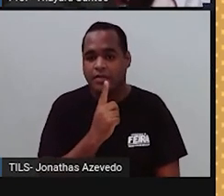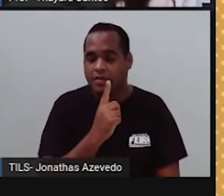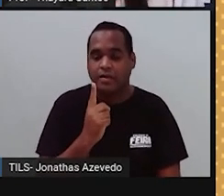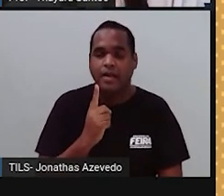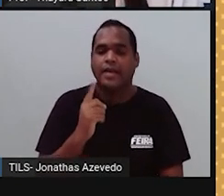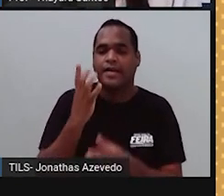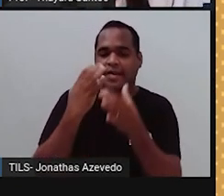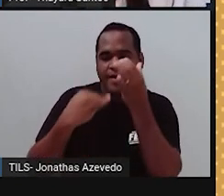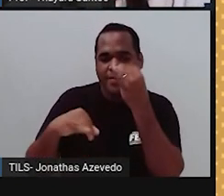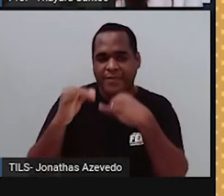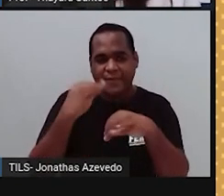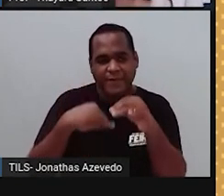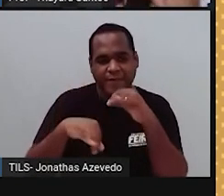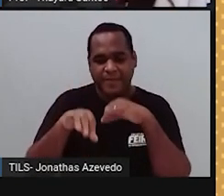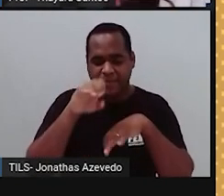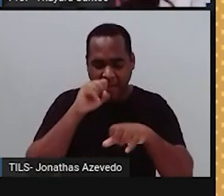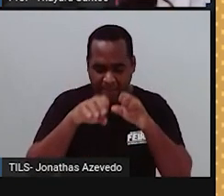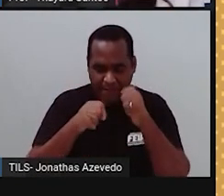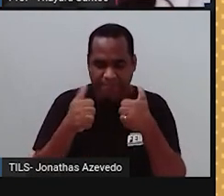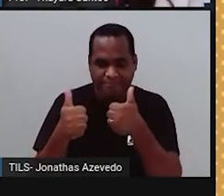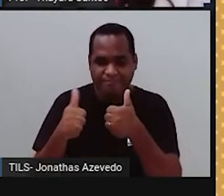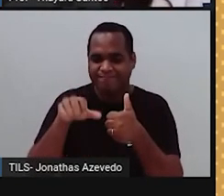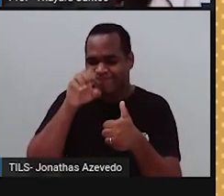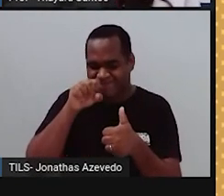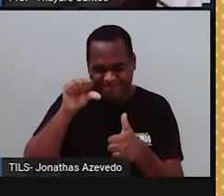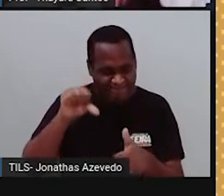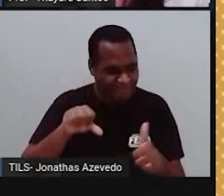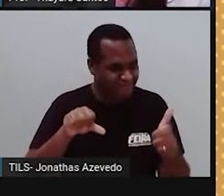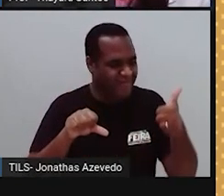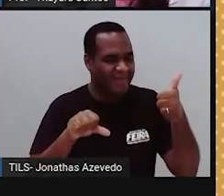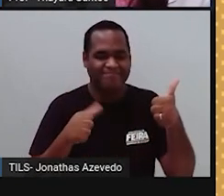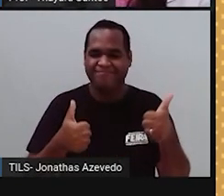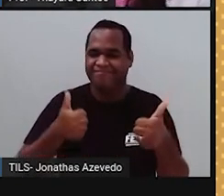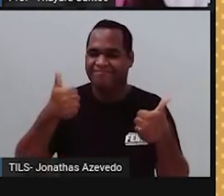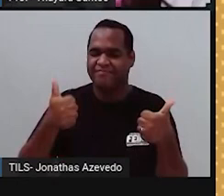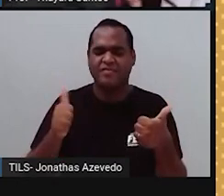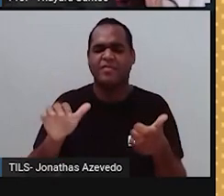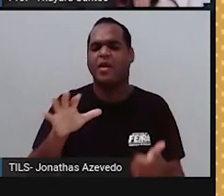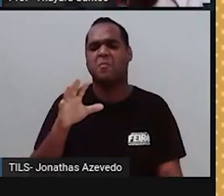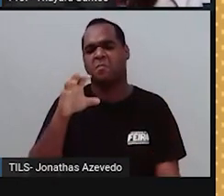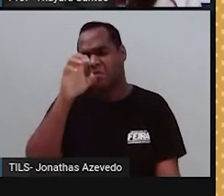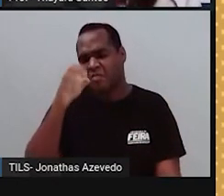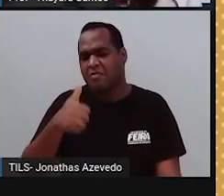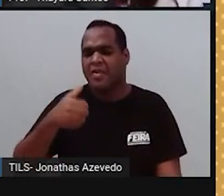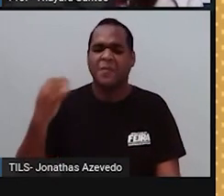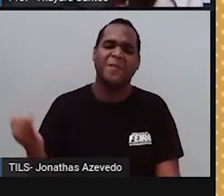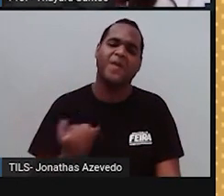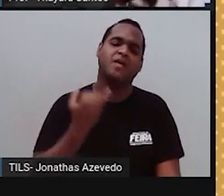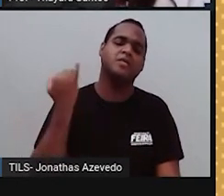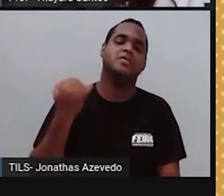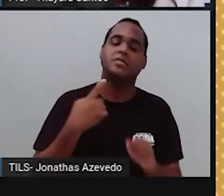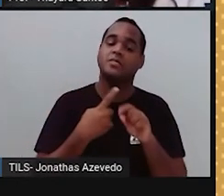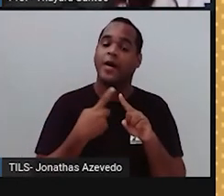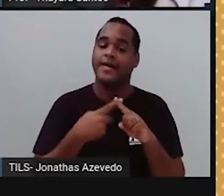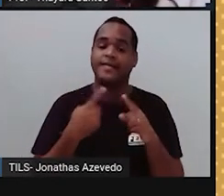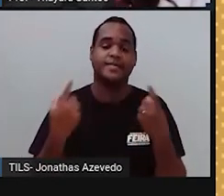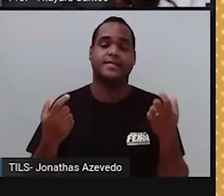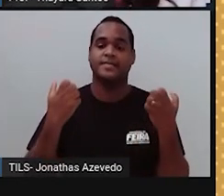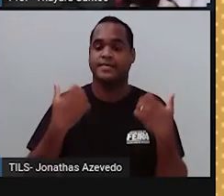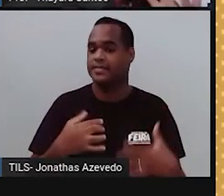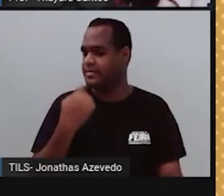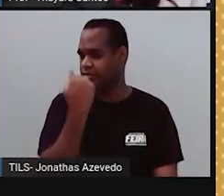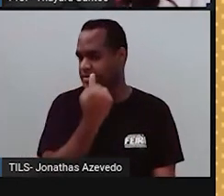quimiorreceptores que conseguem perceber o odor do ambiente. E por que o odor é importante? A gente pode perceber que o odor é